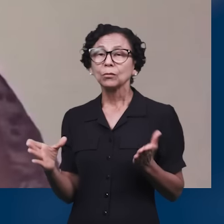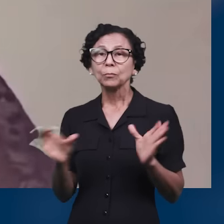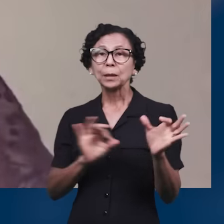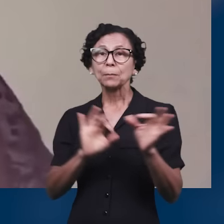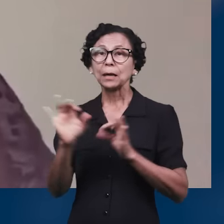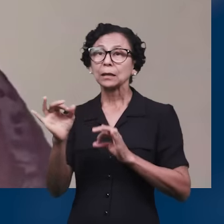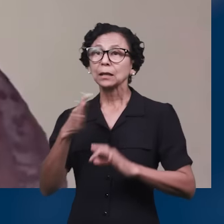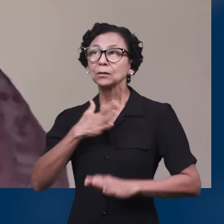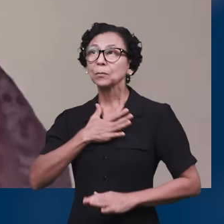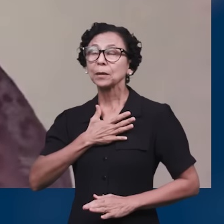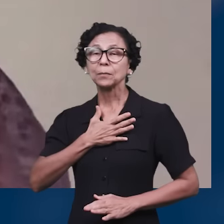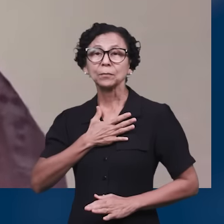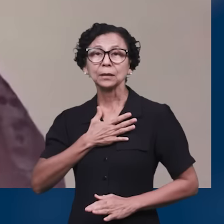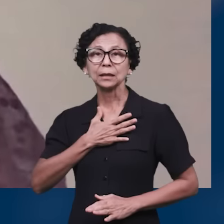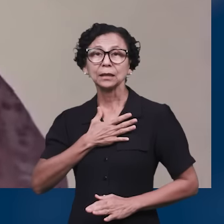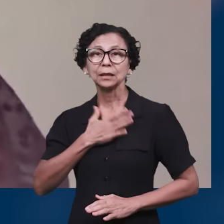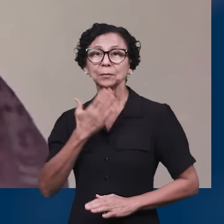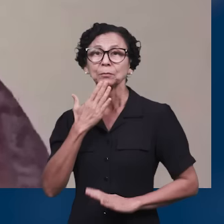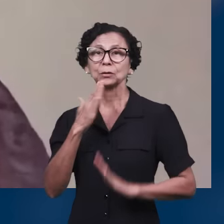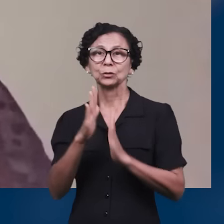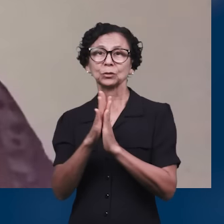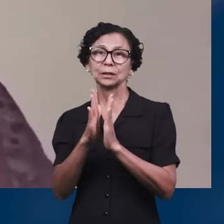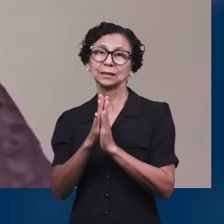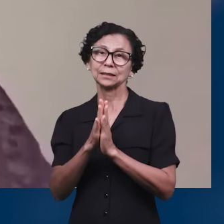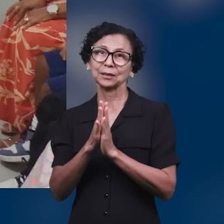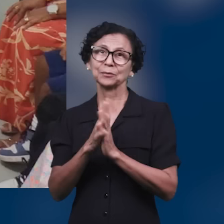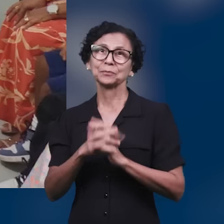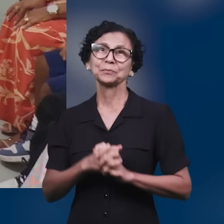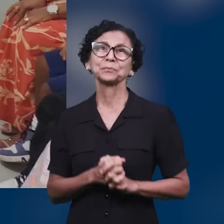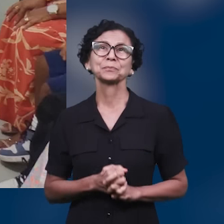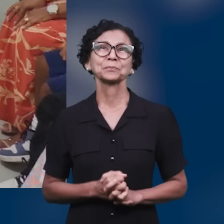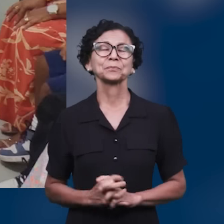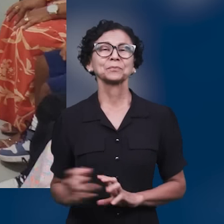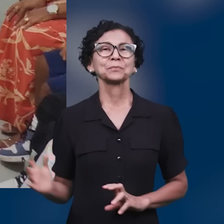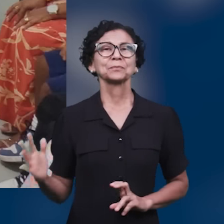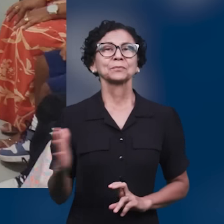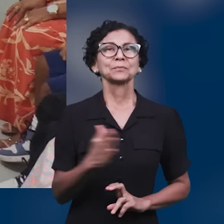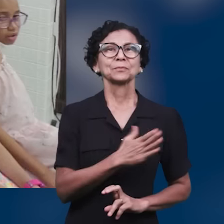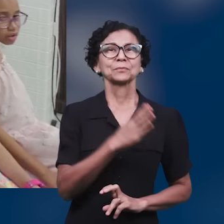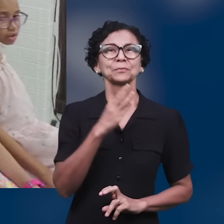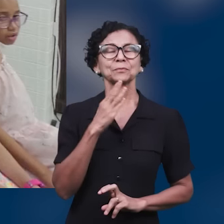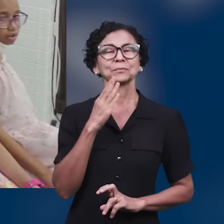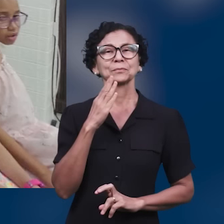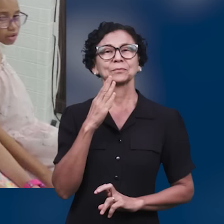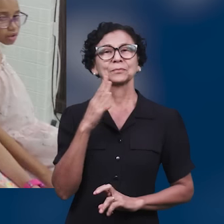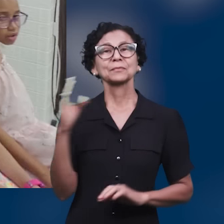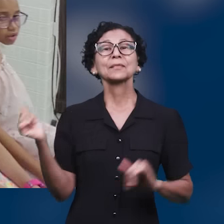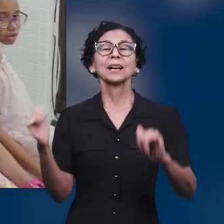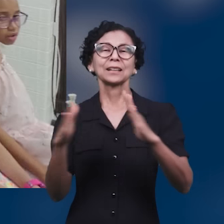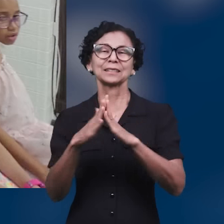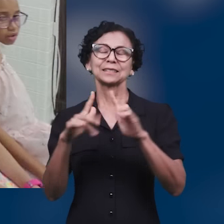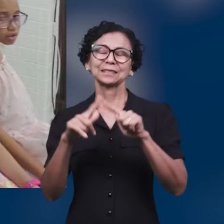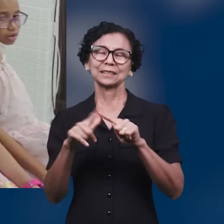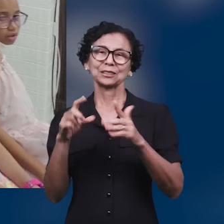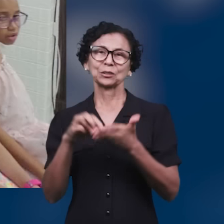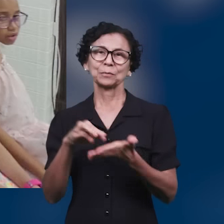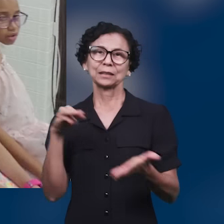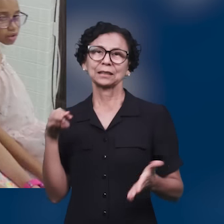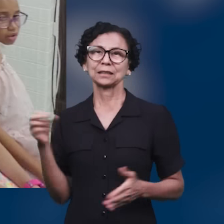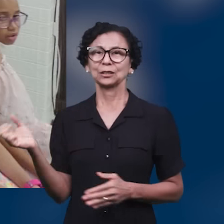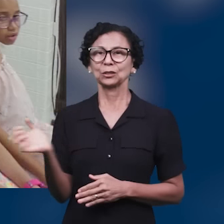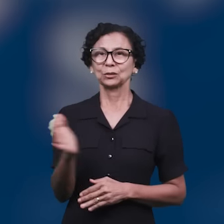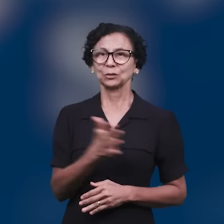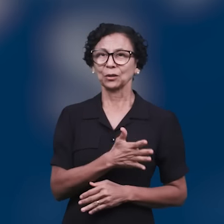pediu oração e recebeu uma grande bênção da parte do Senhor. Fotos agora da consagração do Salão da Igreja de Bom